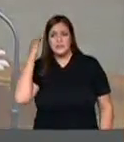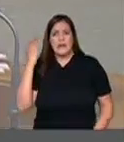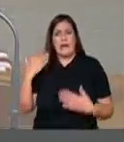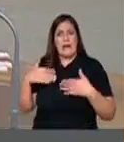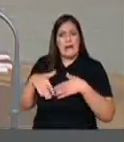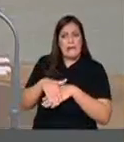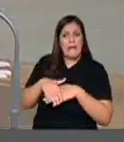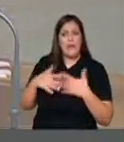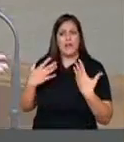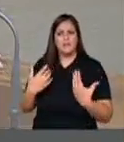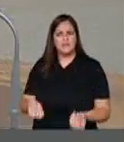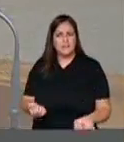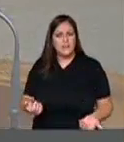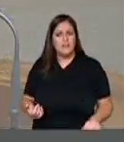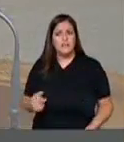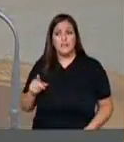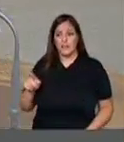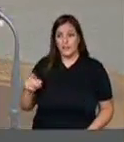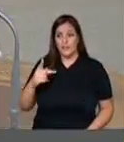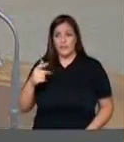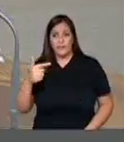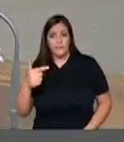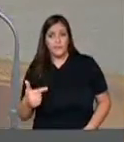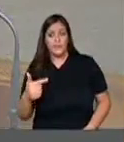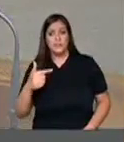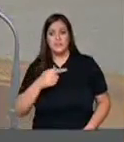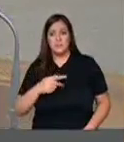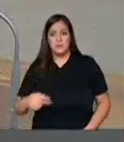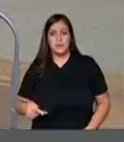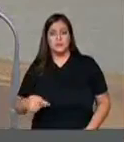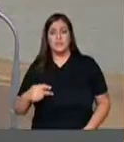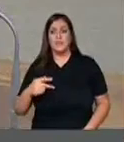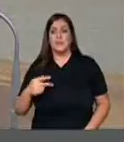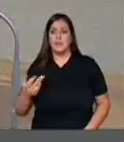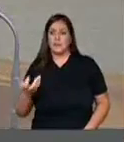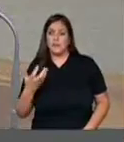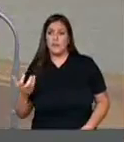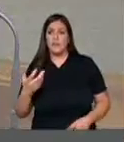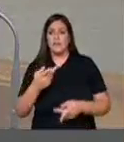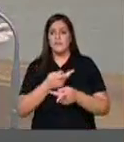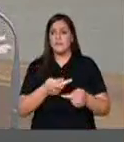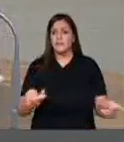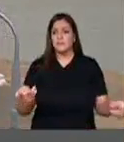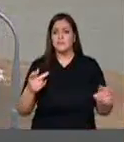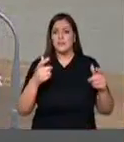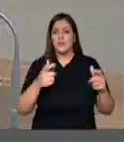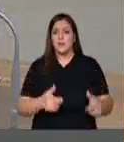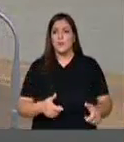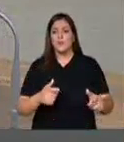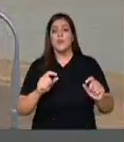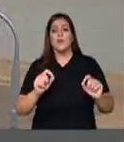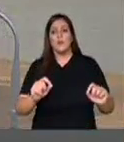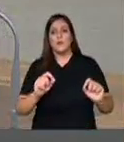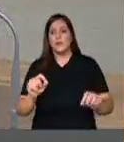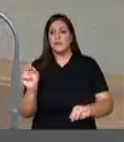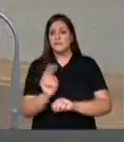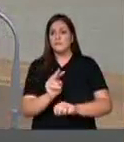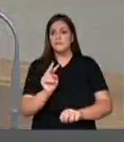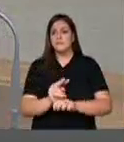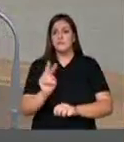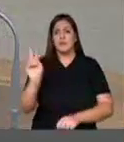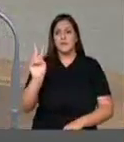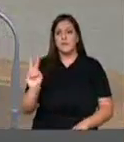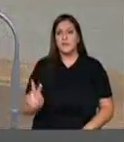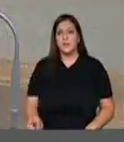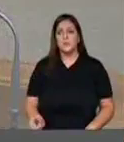Mike Pence quer visitar um abrigo de venezuelanos. O que